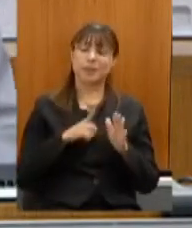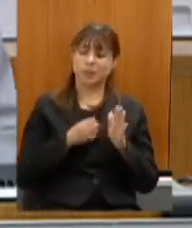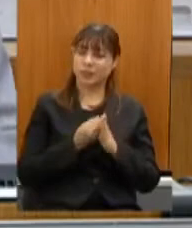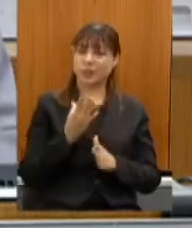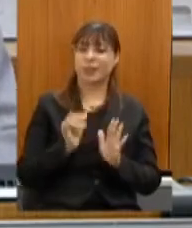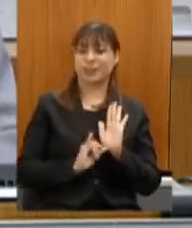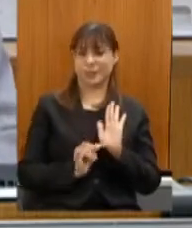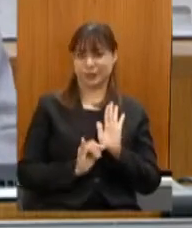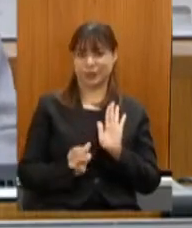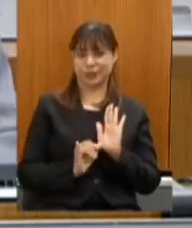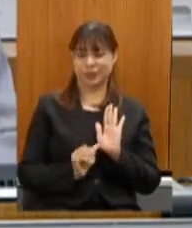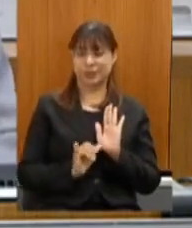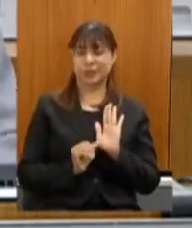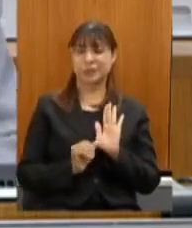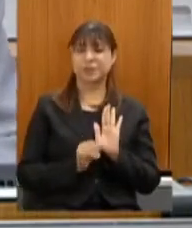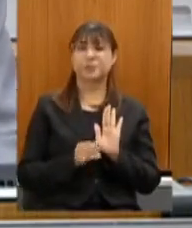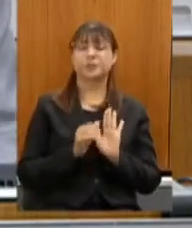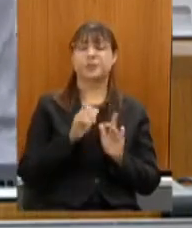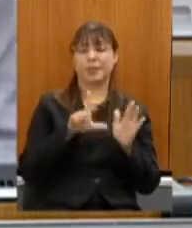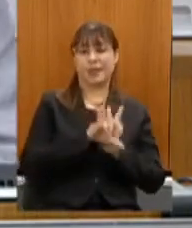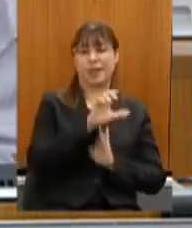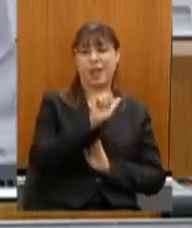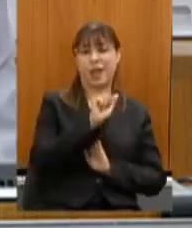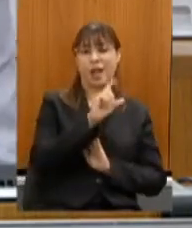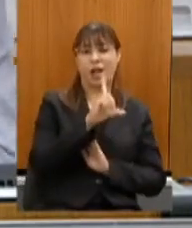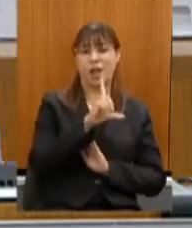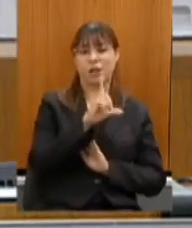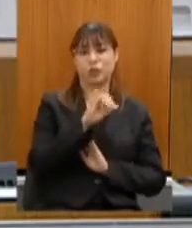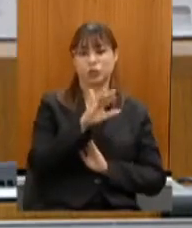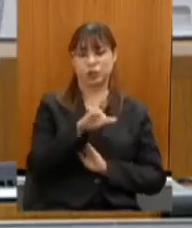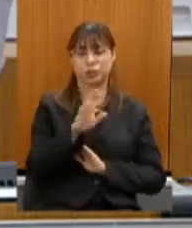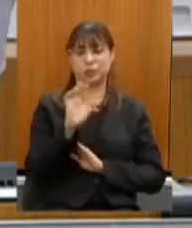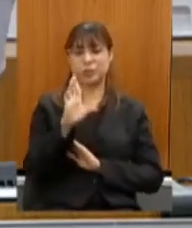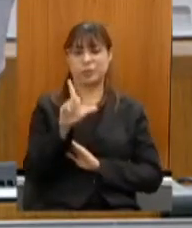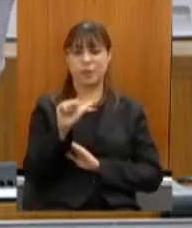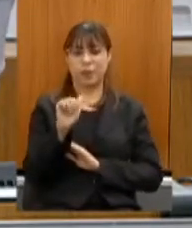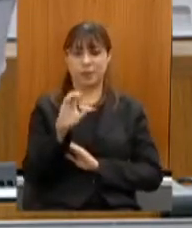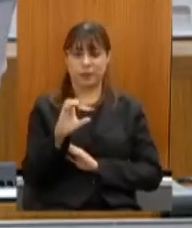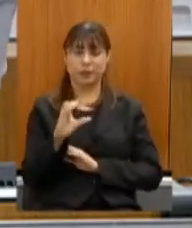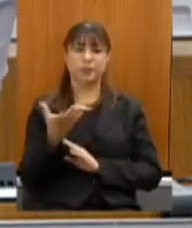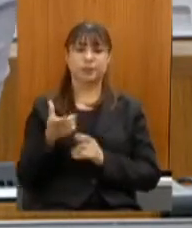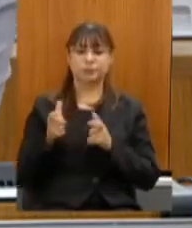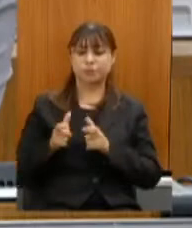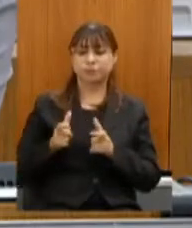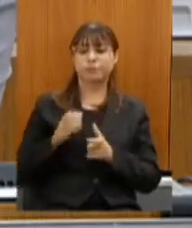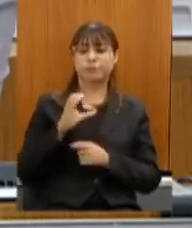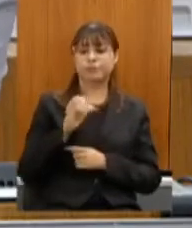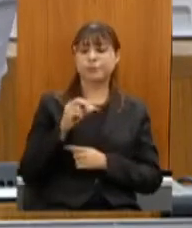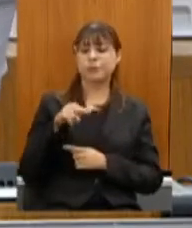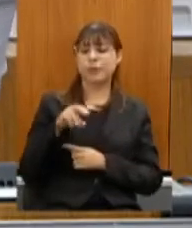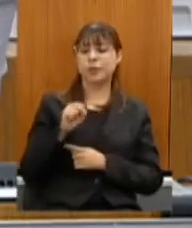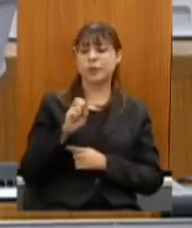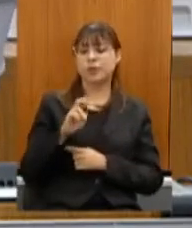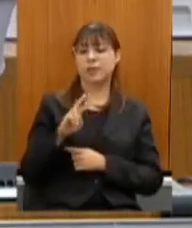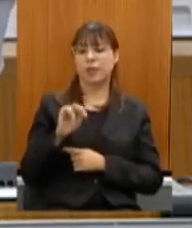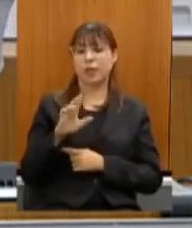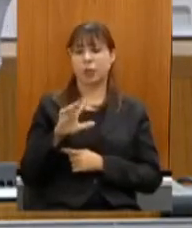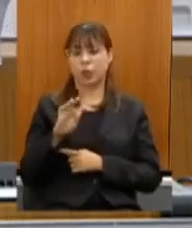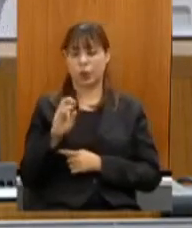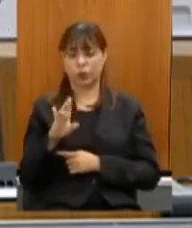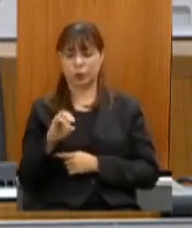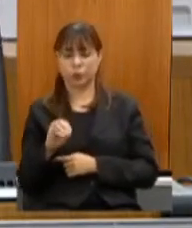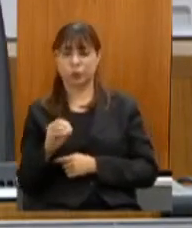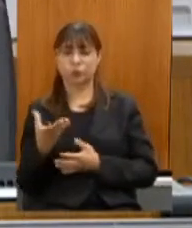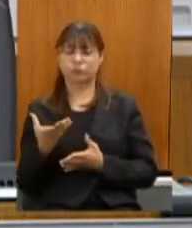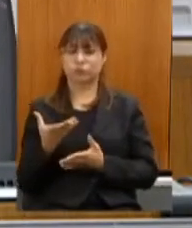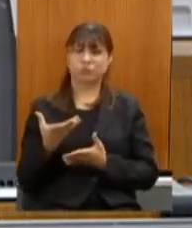Aldeblanc e os conservatórios são a síntese os conservatórios são uma maravilha ainda não